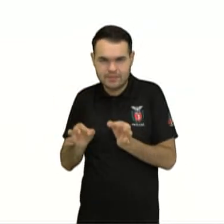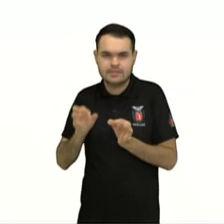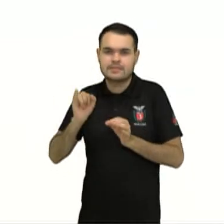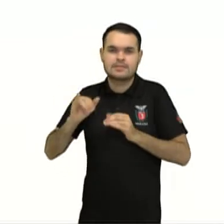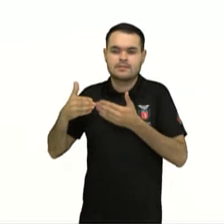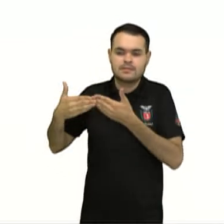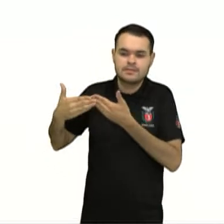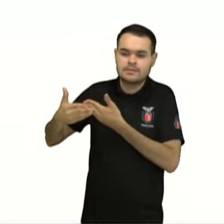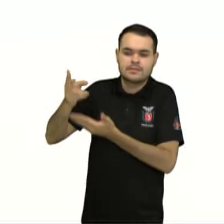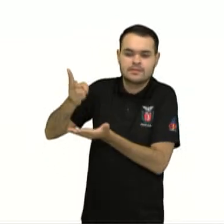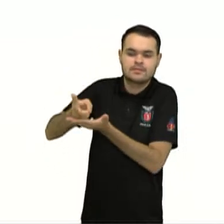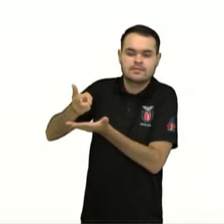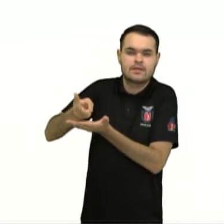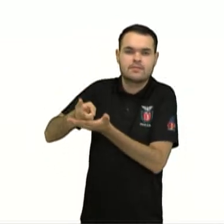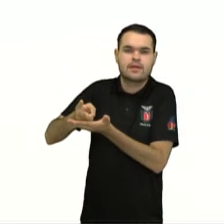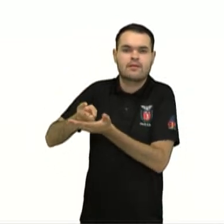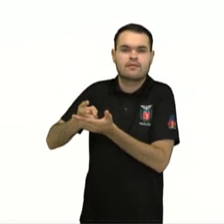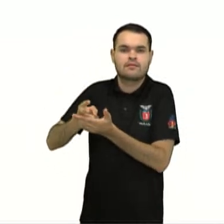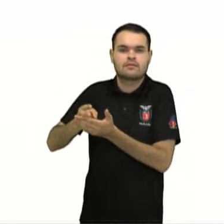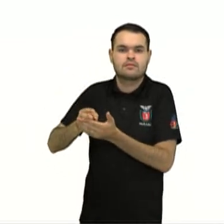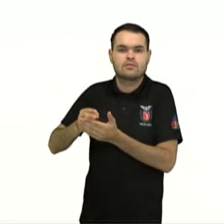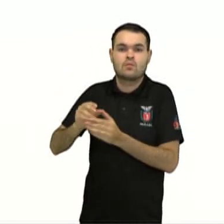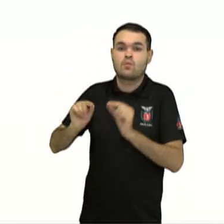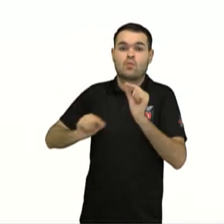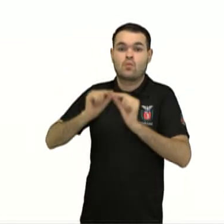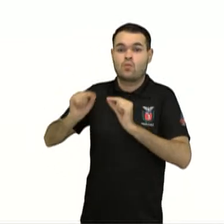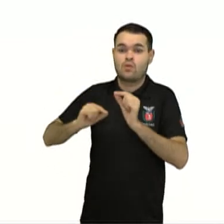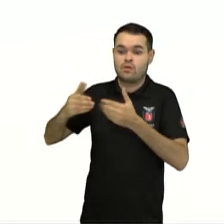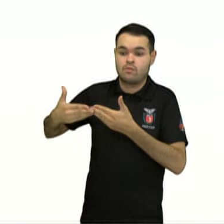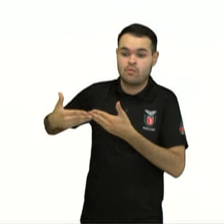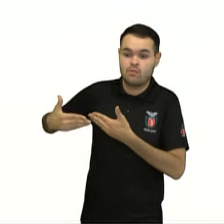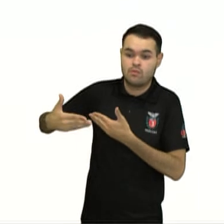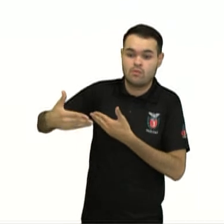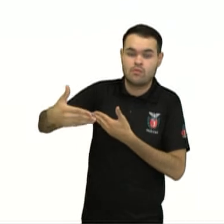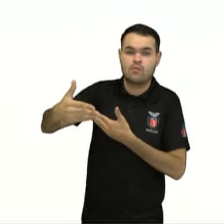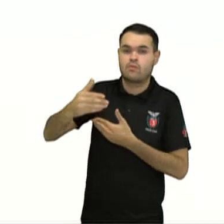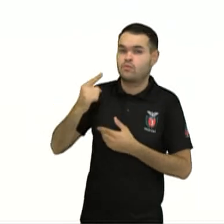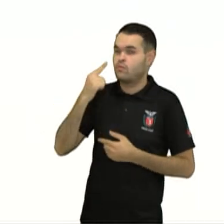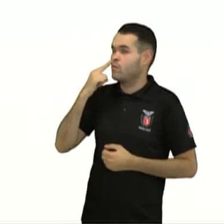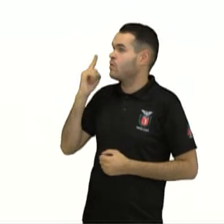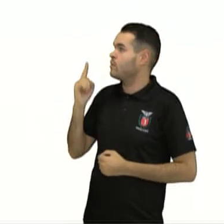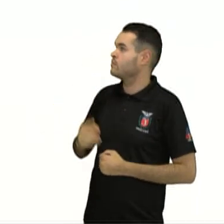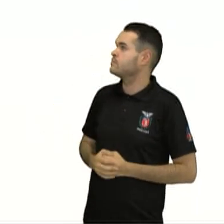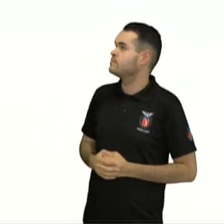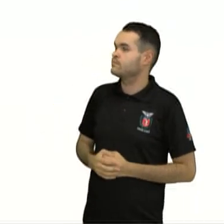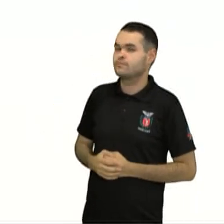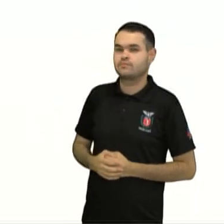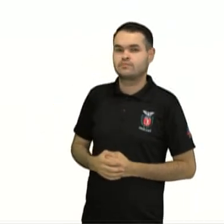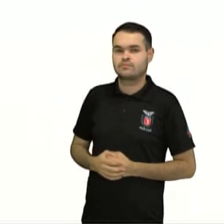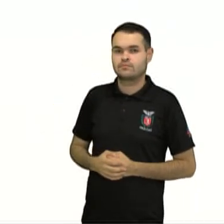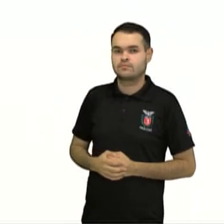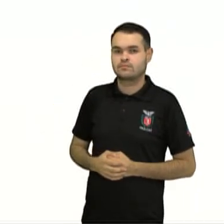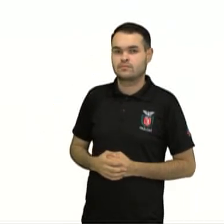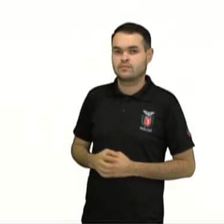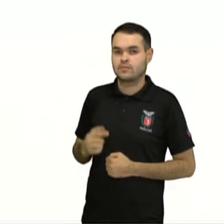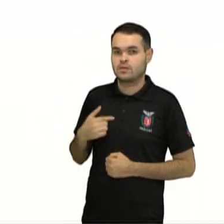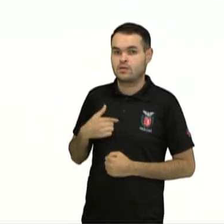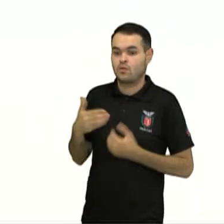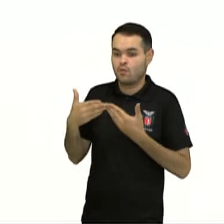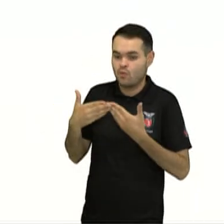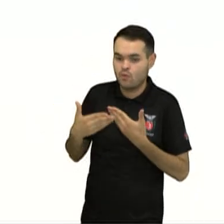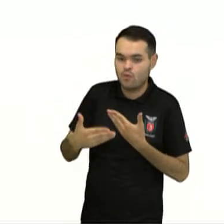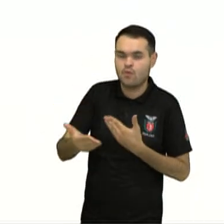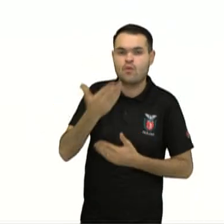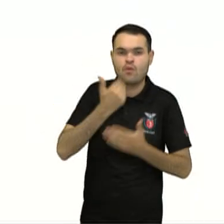sempre em dieta? Tomar. Eu tomaria mais helado. Comer. Eu comeria mais pasta.